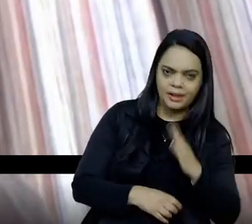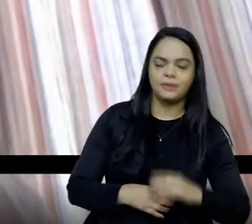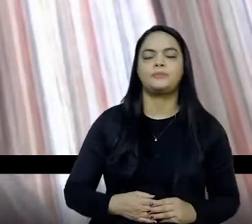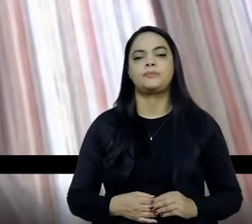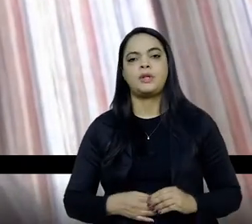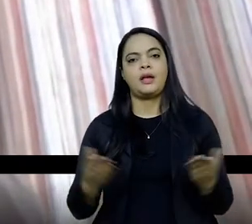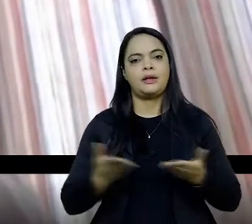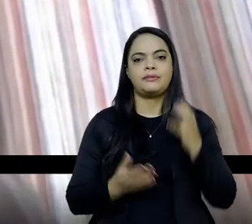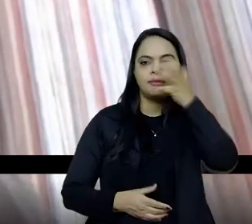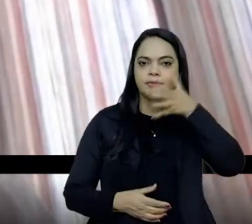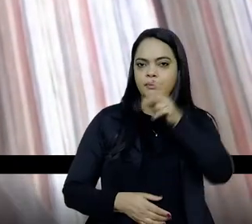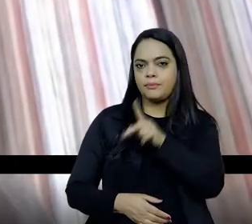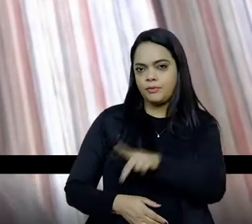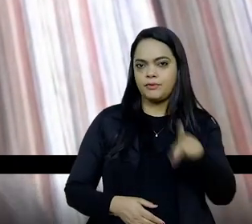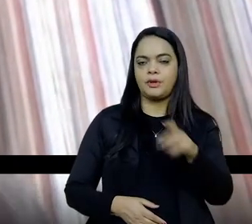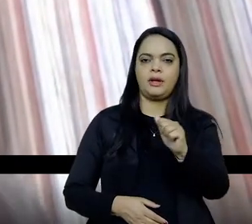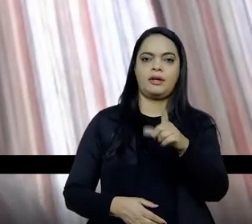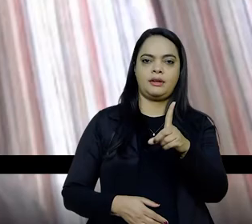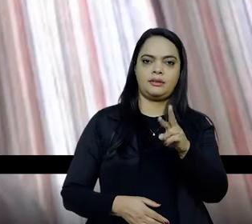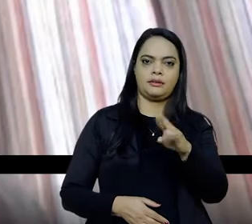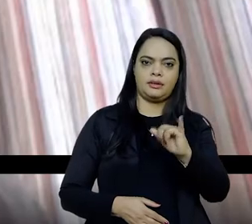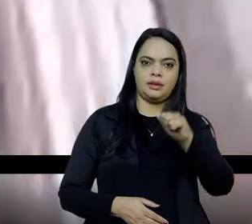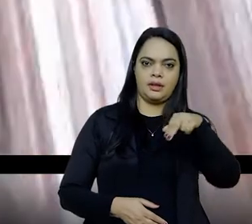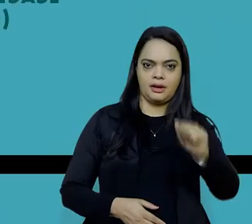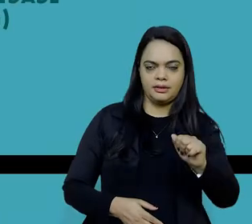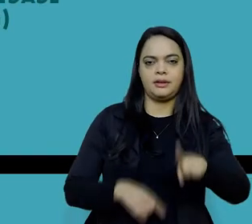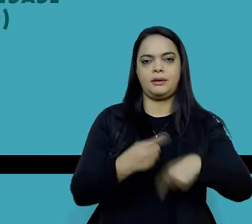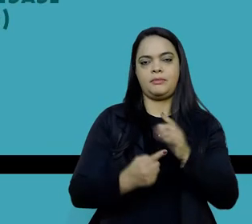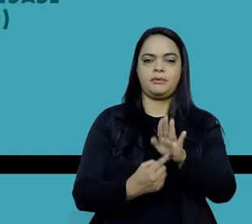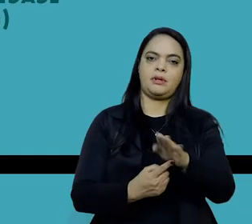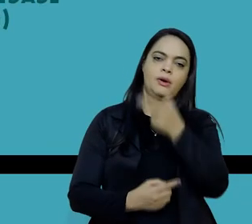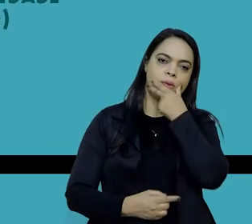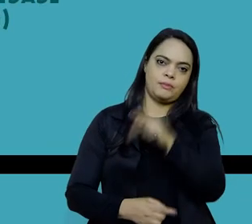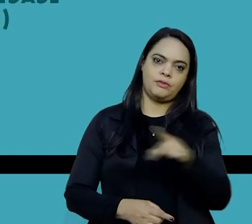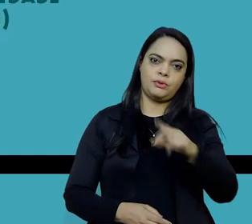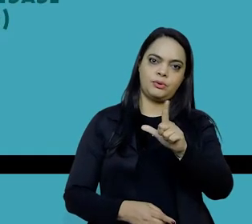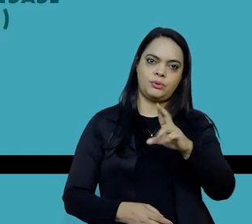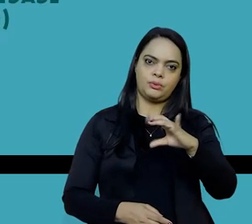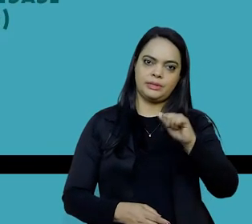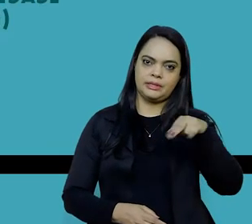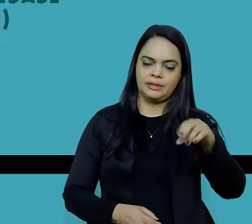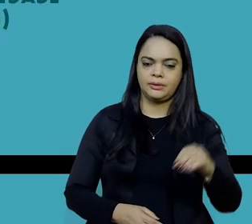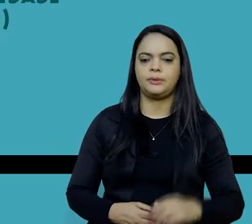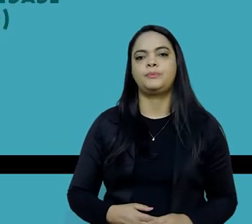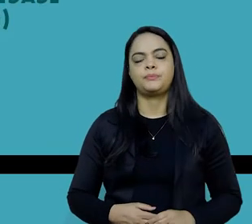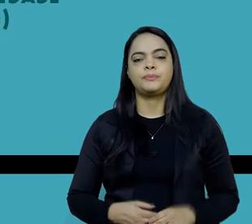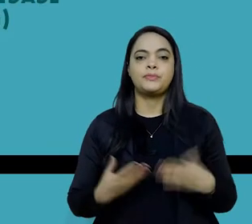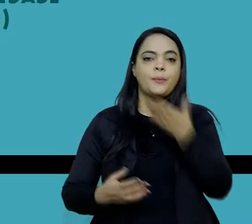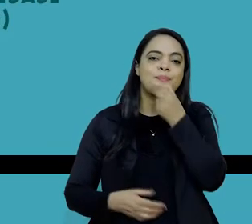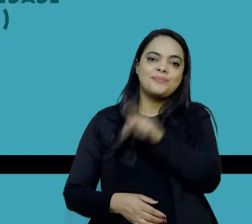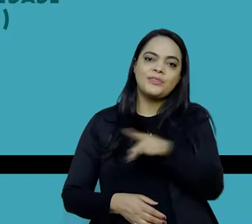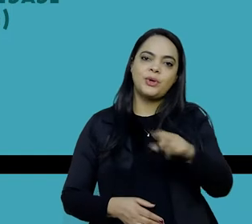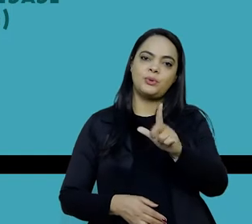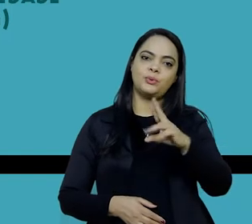Adriana, que vai fazer a apresentação do professor Luciano. Bem, professor Luciano Mendes